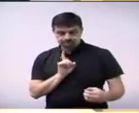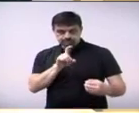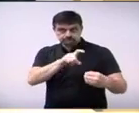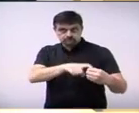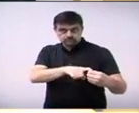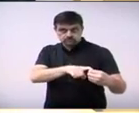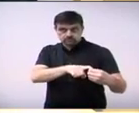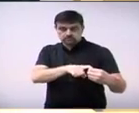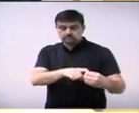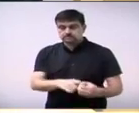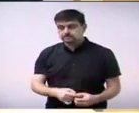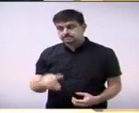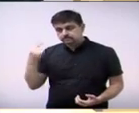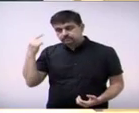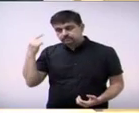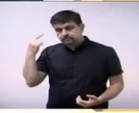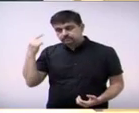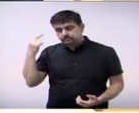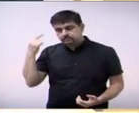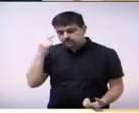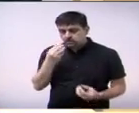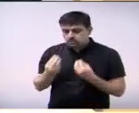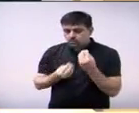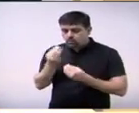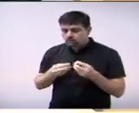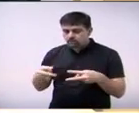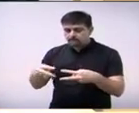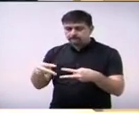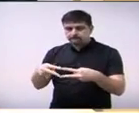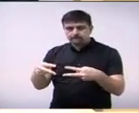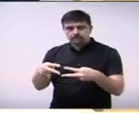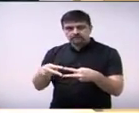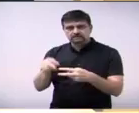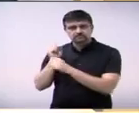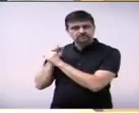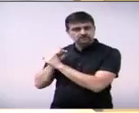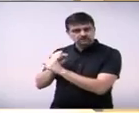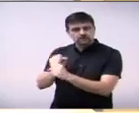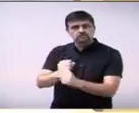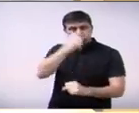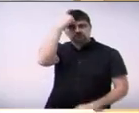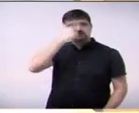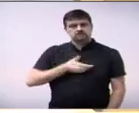E aquilo que eu penso, para a nossa cidade, para a Paulina, há tantos anos que eu estou aqui,